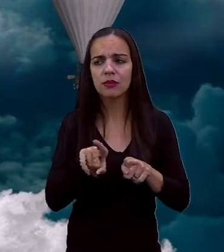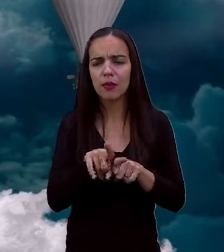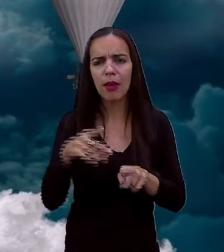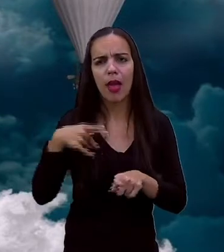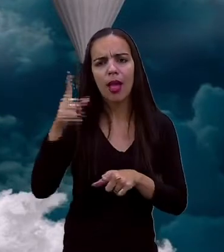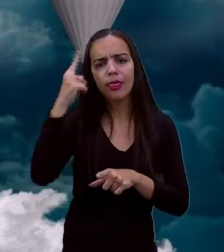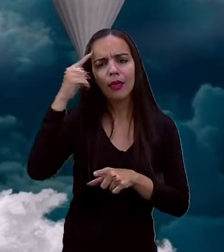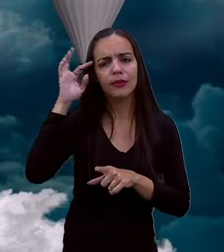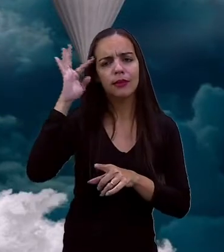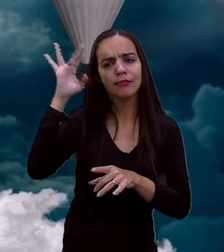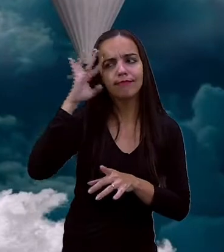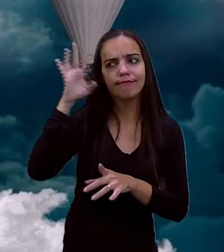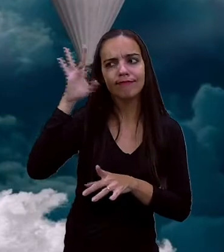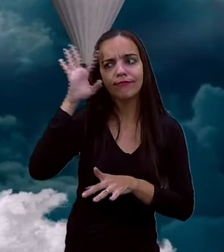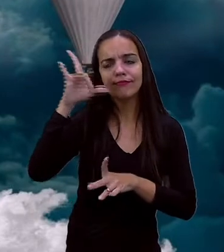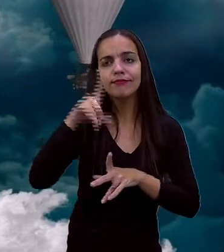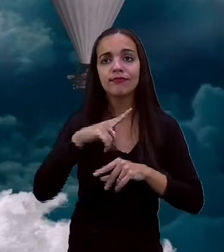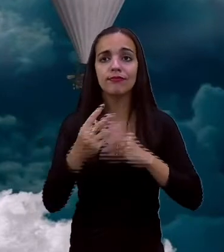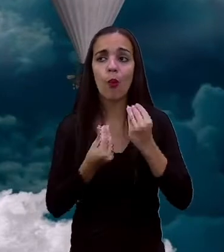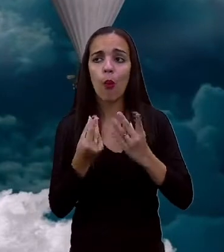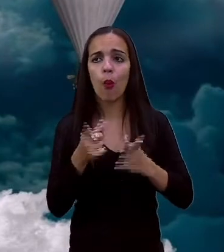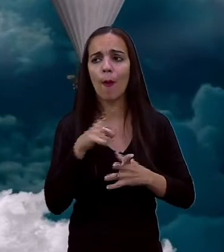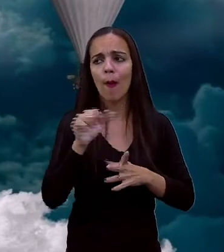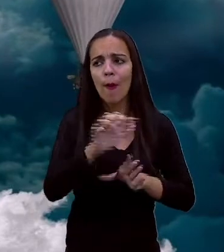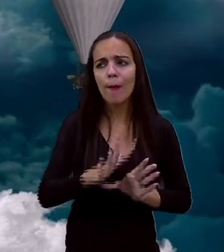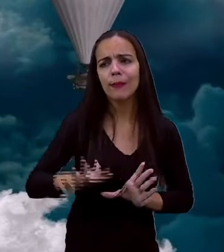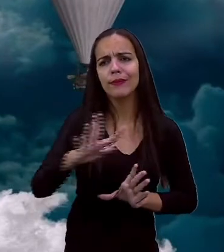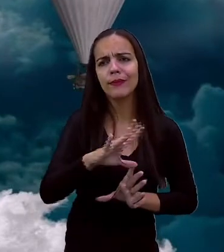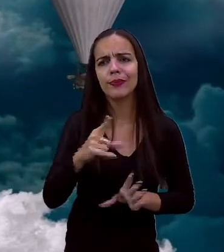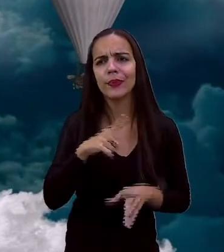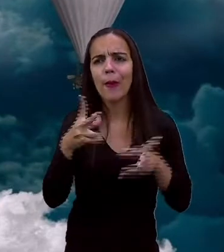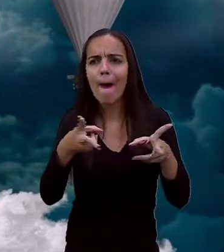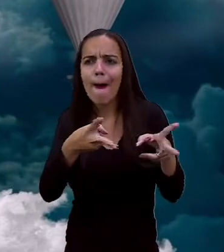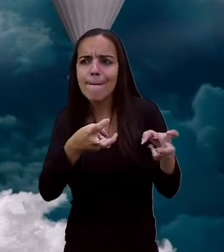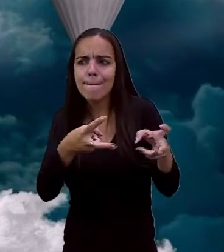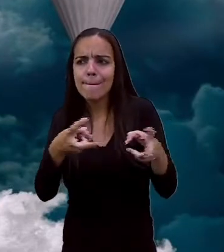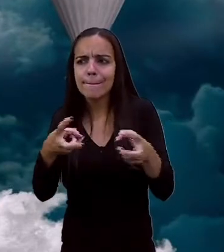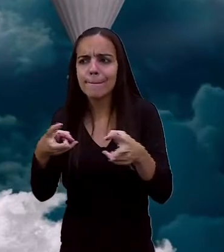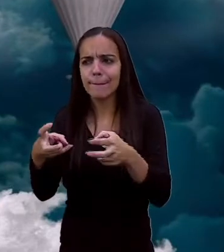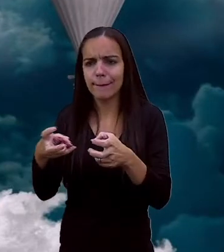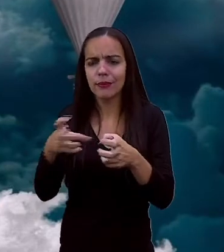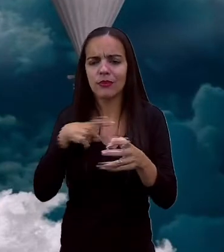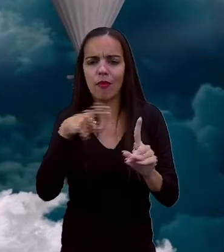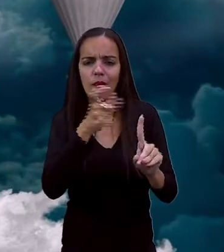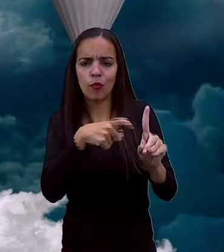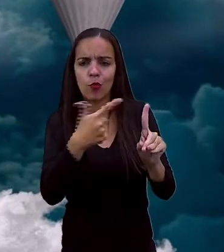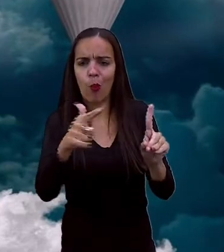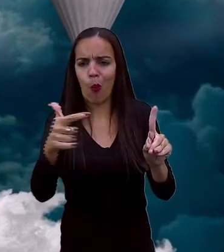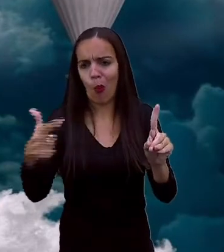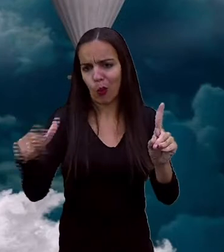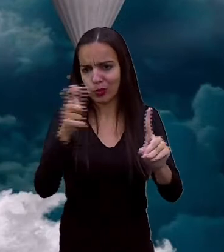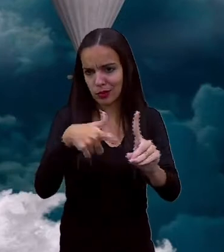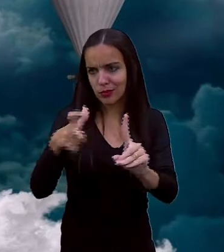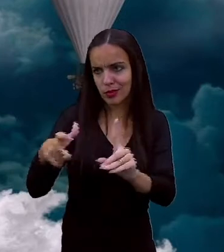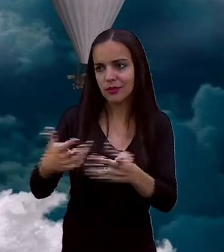Olha só, os elementos aí da narrativa. Tempo, espaço e a percepção dos demais personagens, tá?